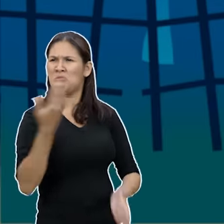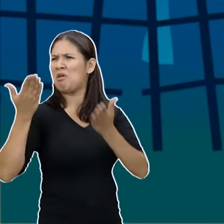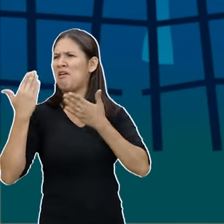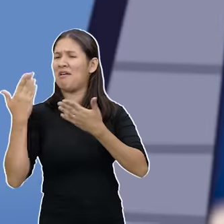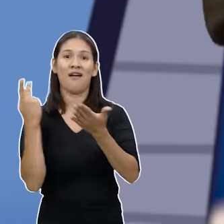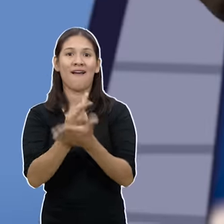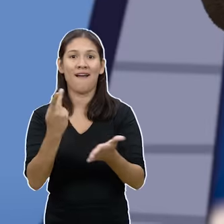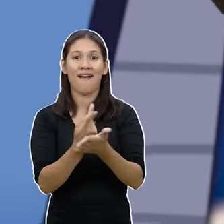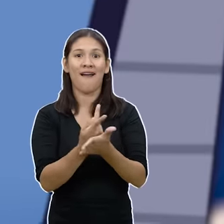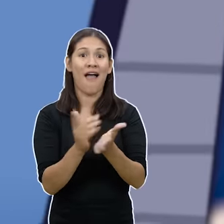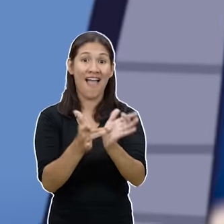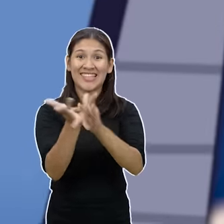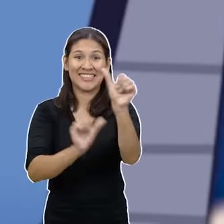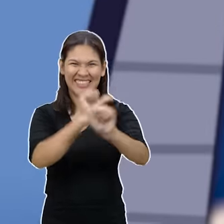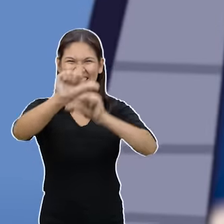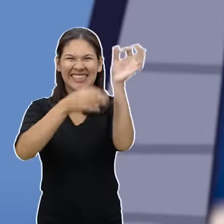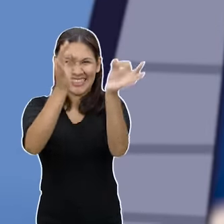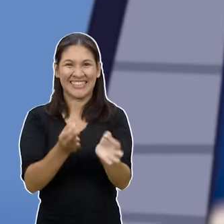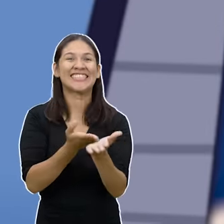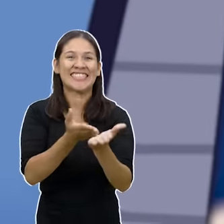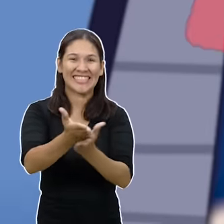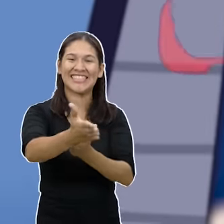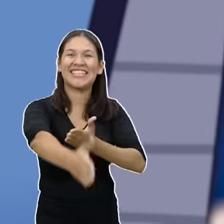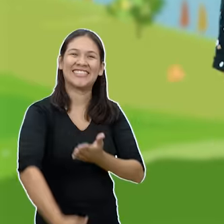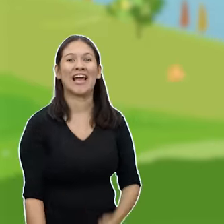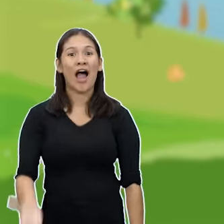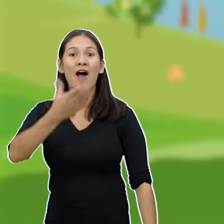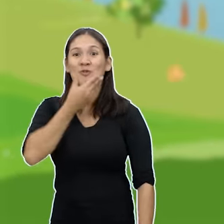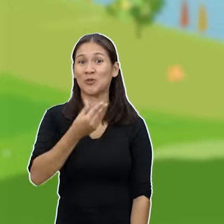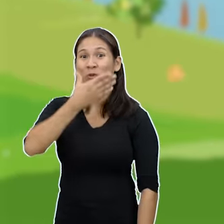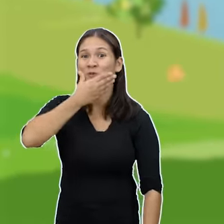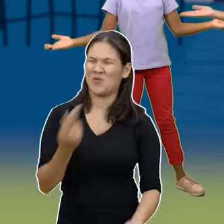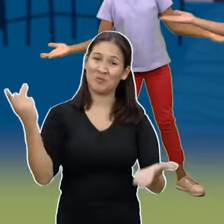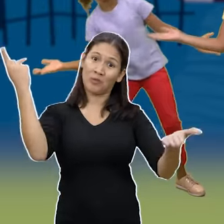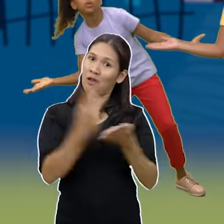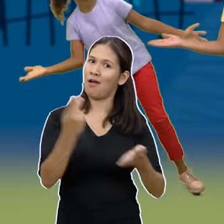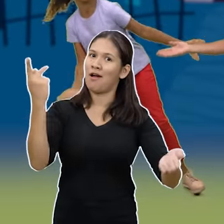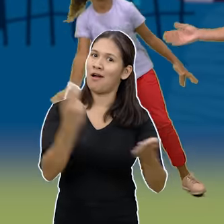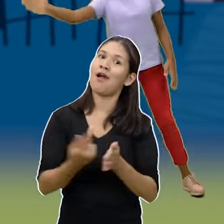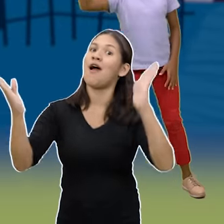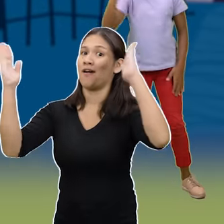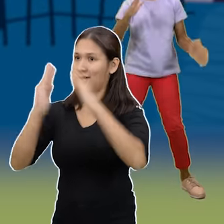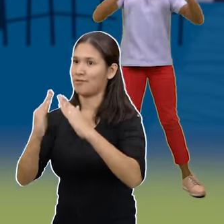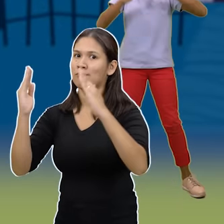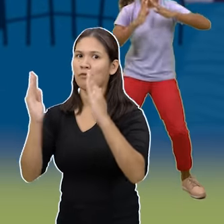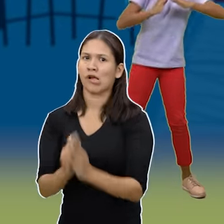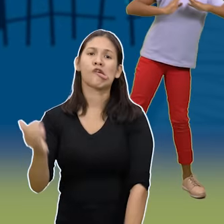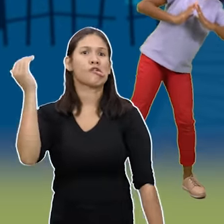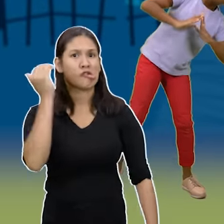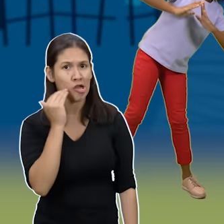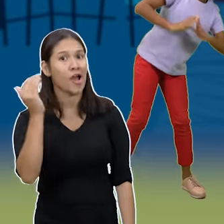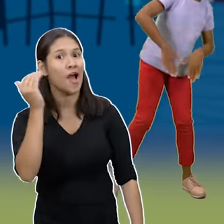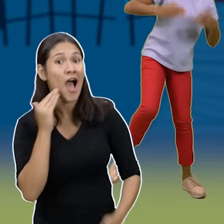tudo que era torto Jesus endireitou Havia um homenzinho torto Morava numa